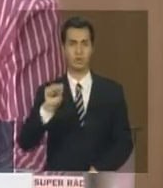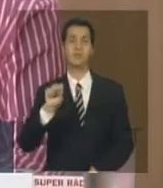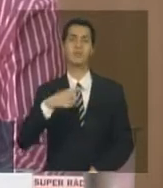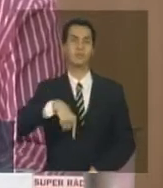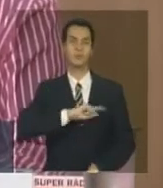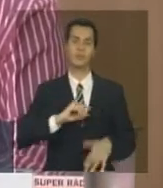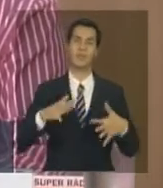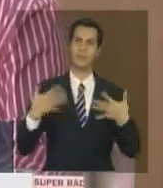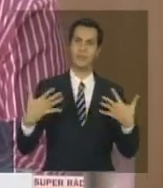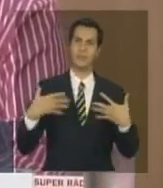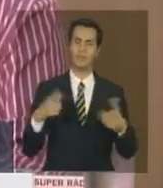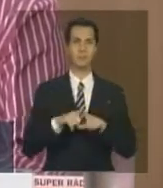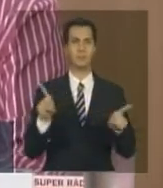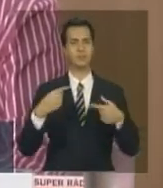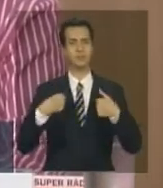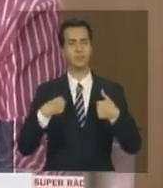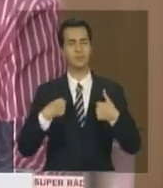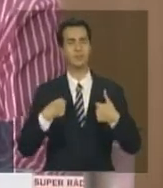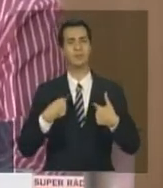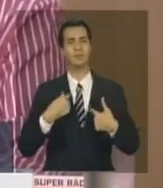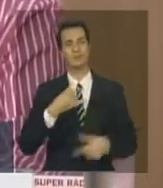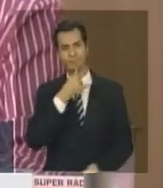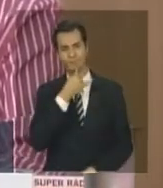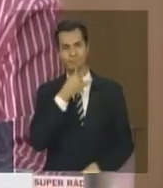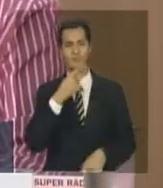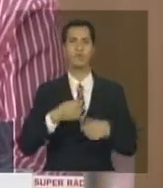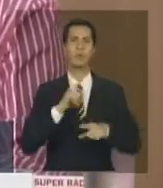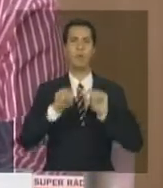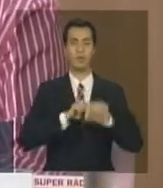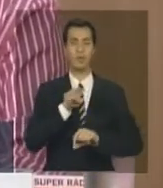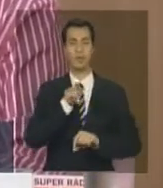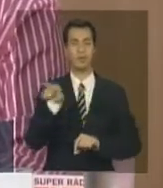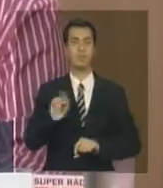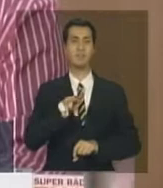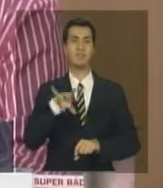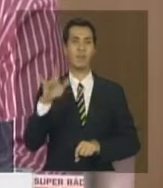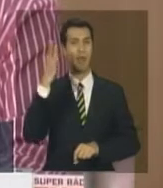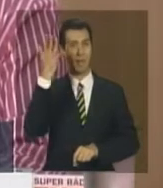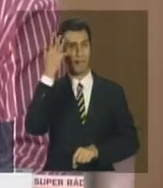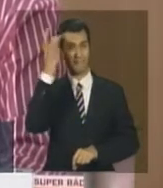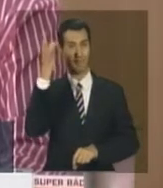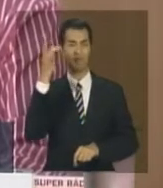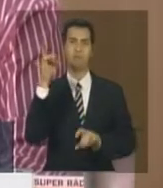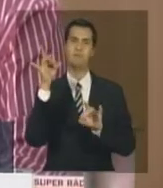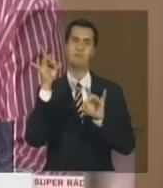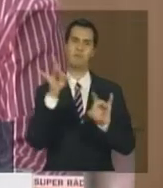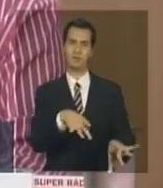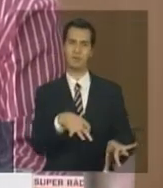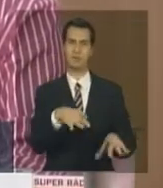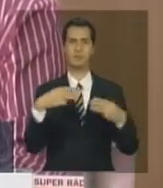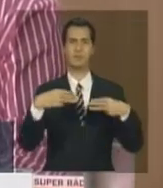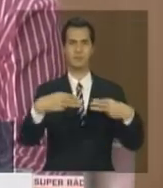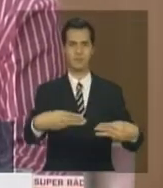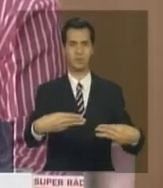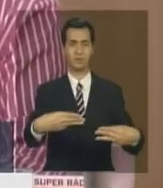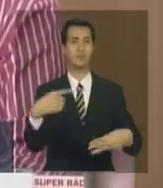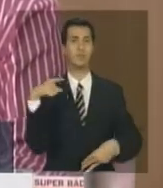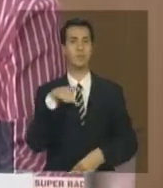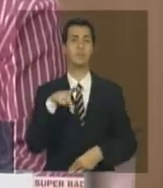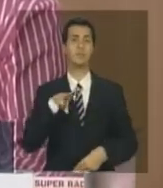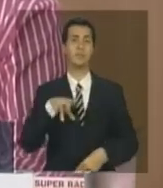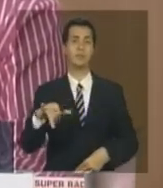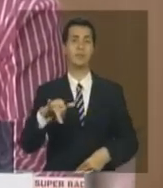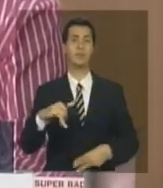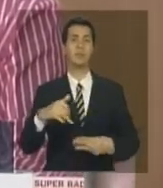vai deixar o Ministério, sexta-feira, amanhã, né? Amanhã ele já deixa o Ministério e assume as funções como